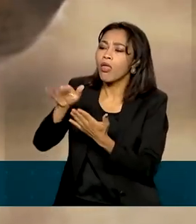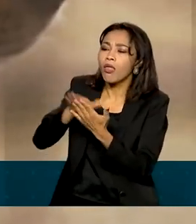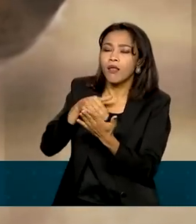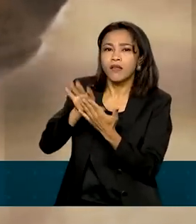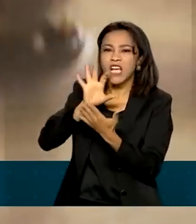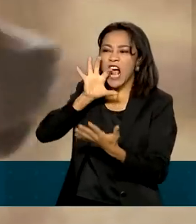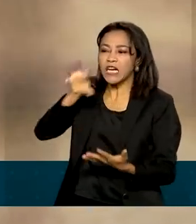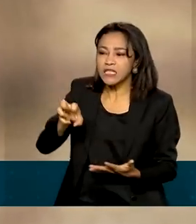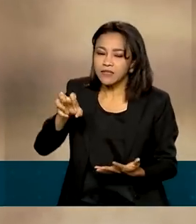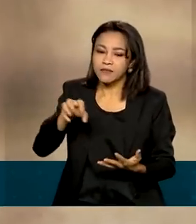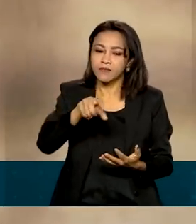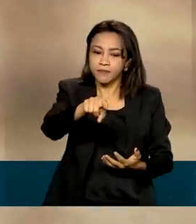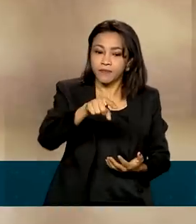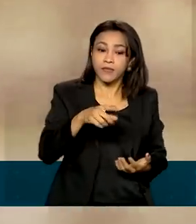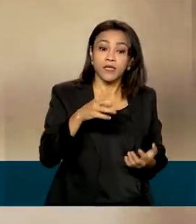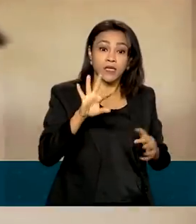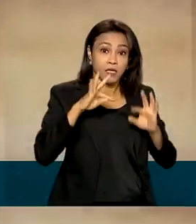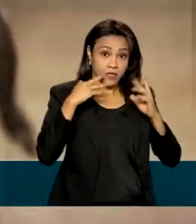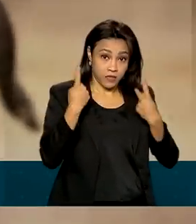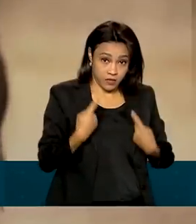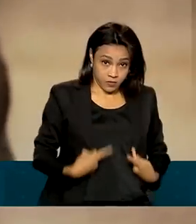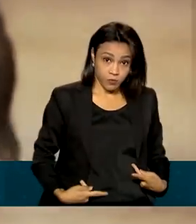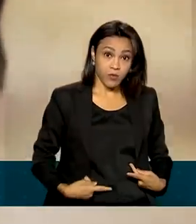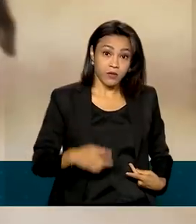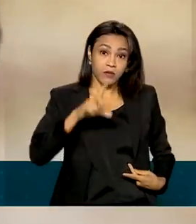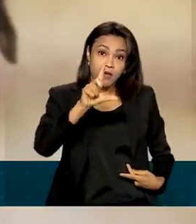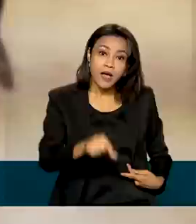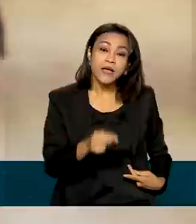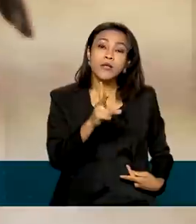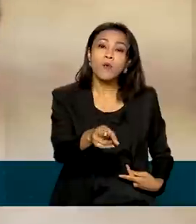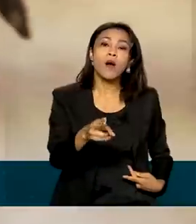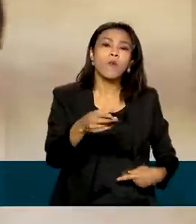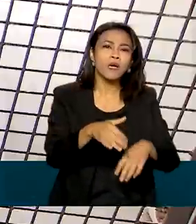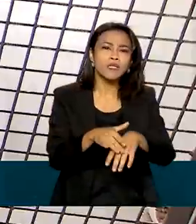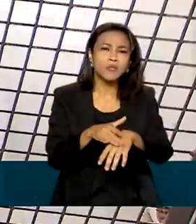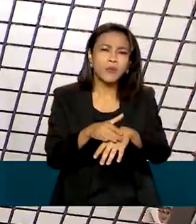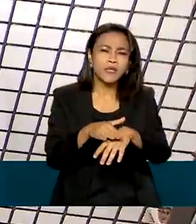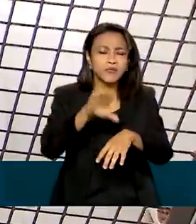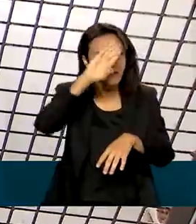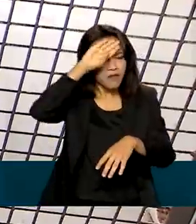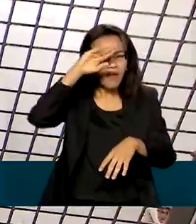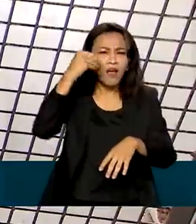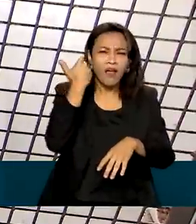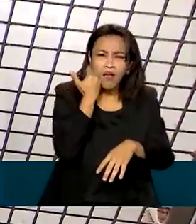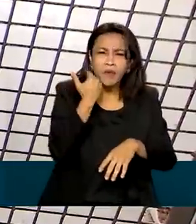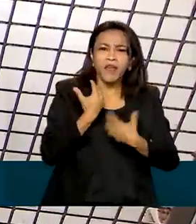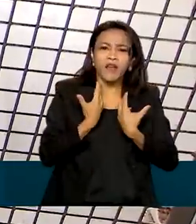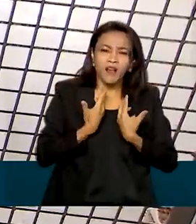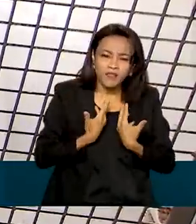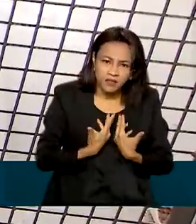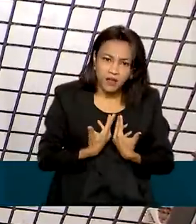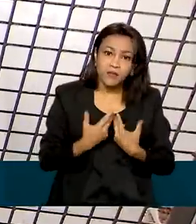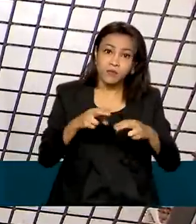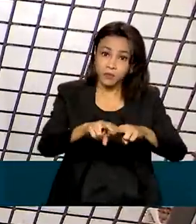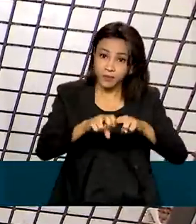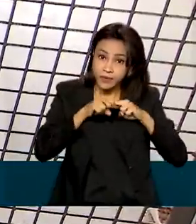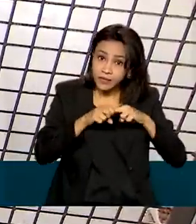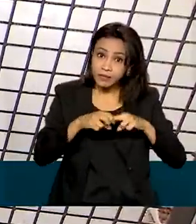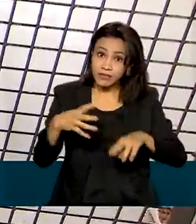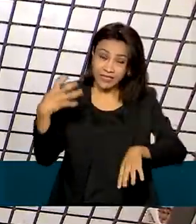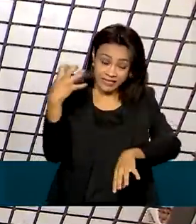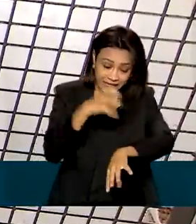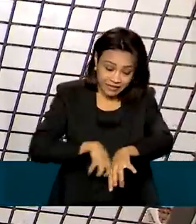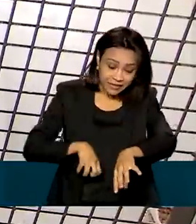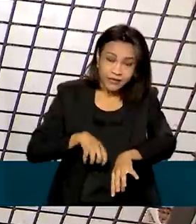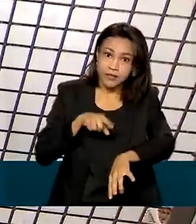Nos homens, os sintomas iniciais são parecidos aos de uma doença infecciosa, com febre e cansaço. Por isso, ao ser ferida,